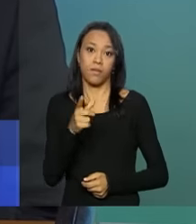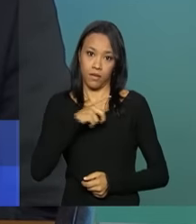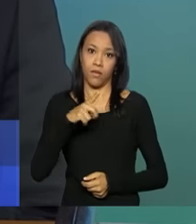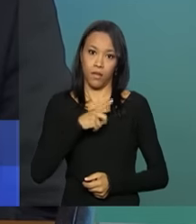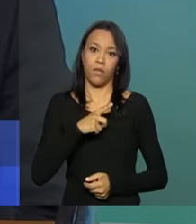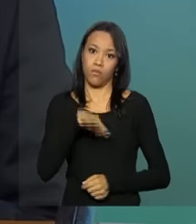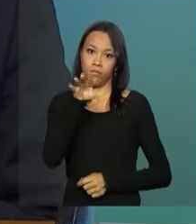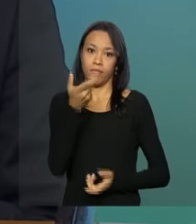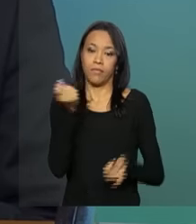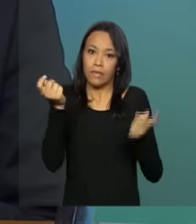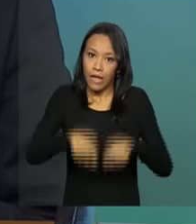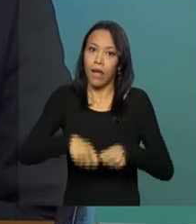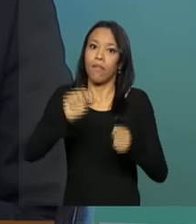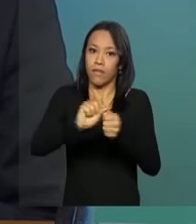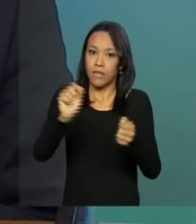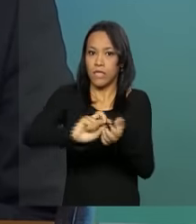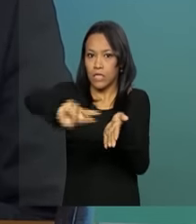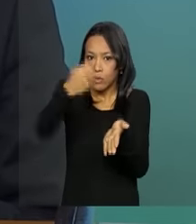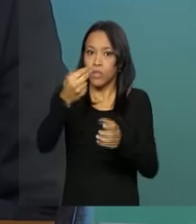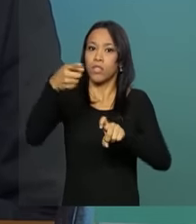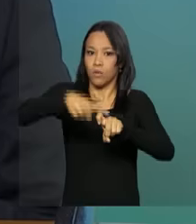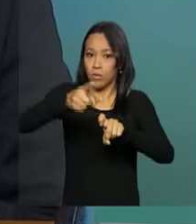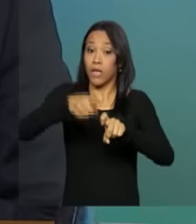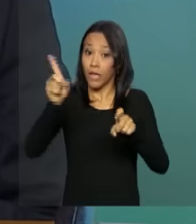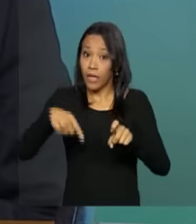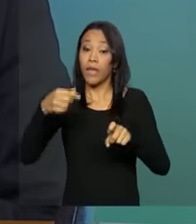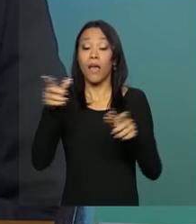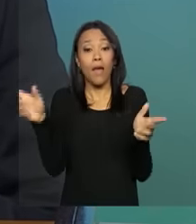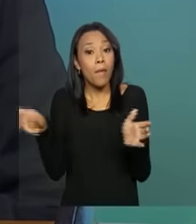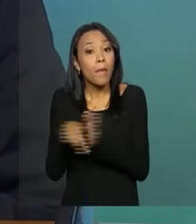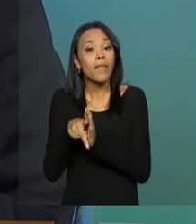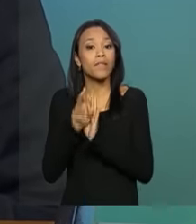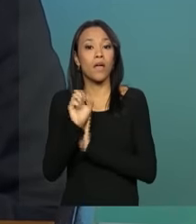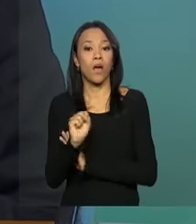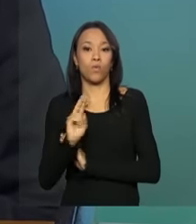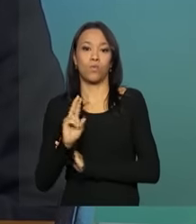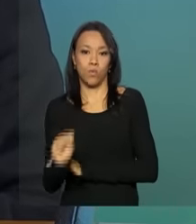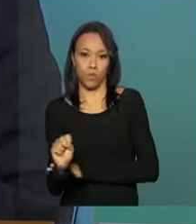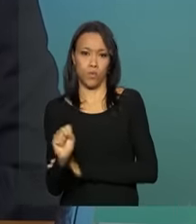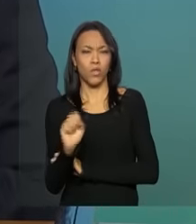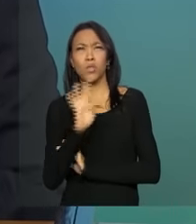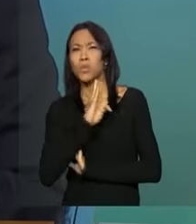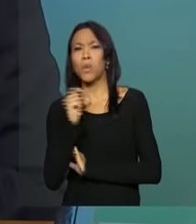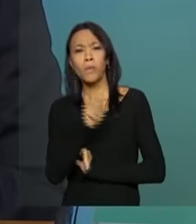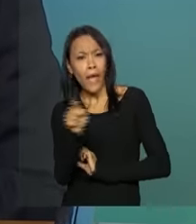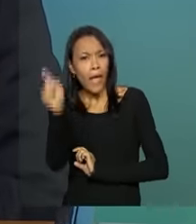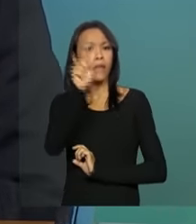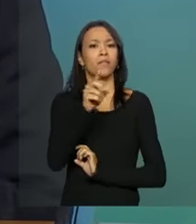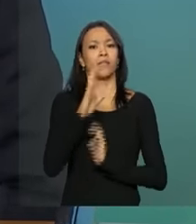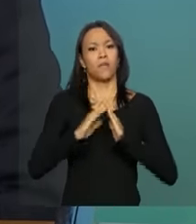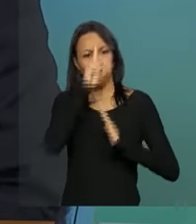credenciados, que são SUS, que trabalham para o SUS, todos esses hospitais podem